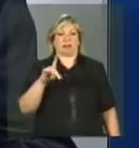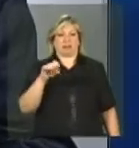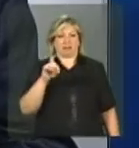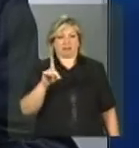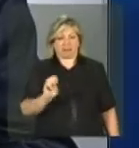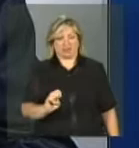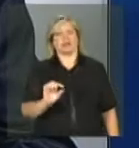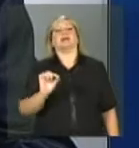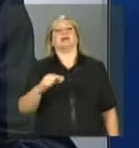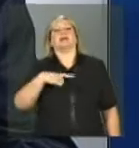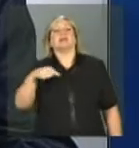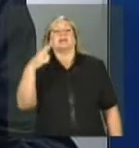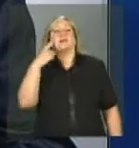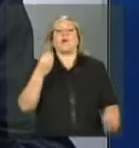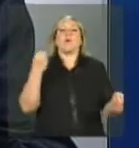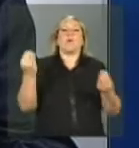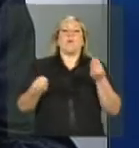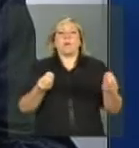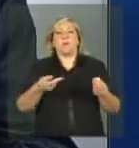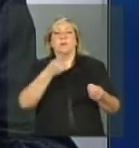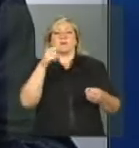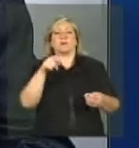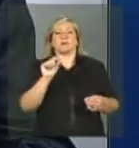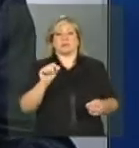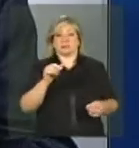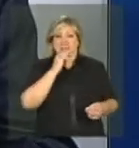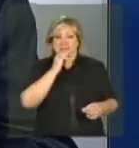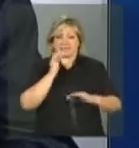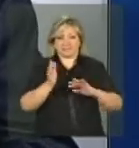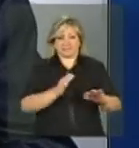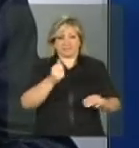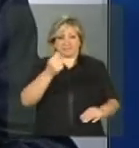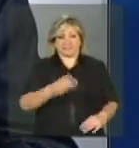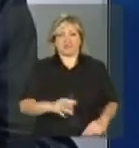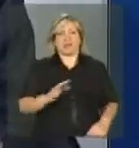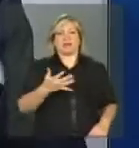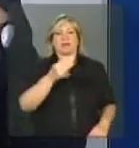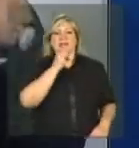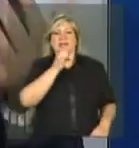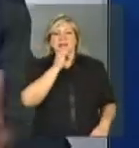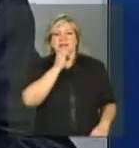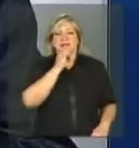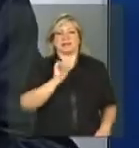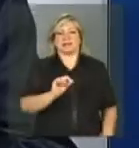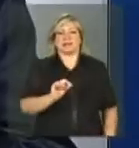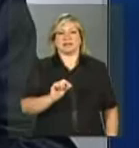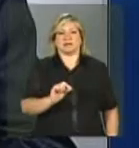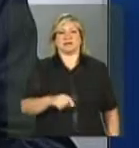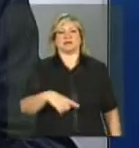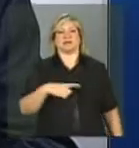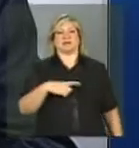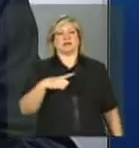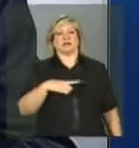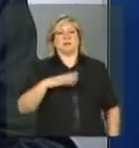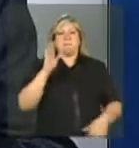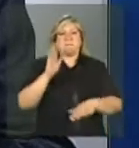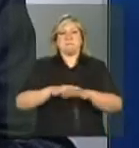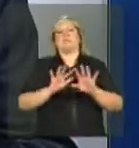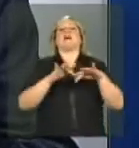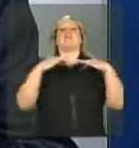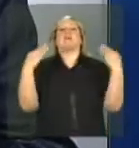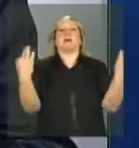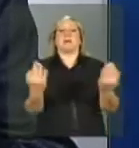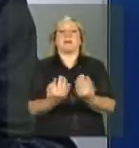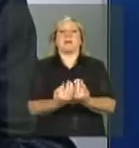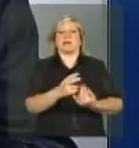instituição operacional que resultou na identificação de 515 mil famílias e 570 mil integrantes que estão nesta situação de não